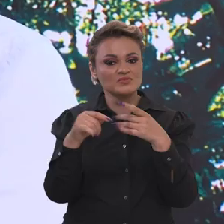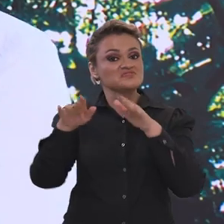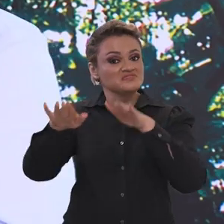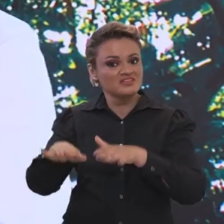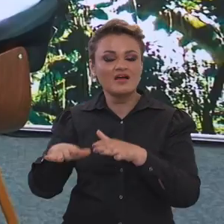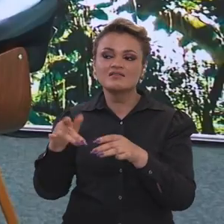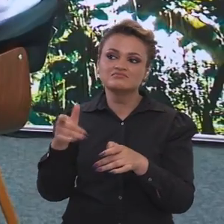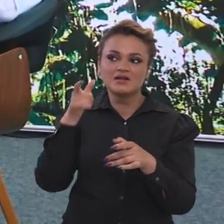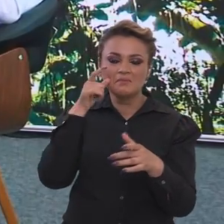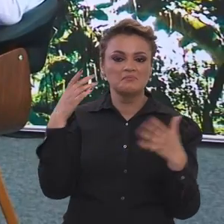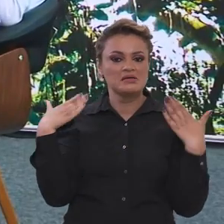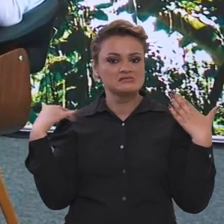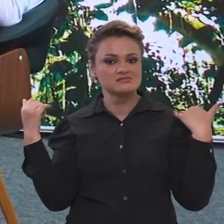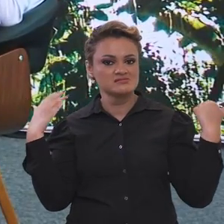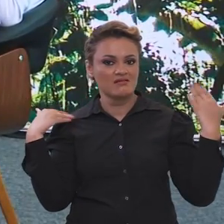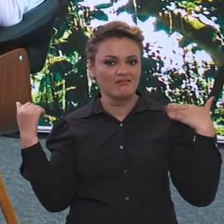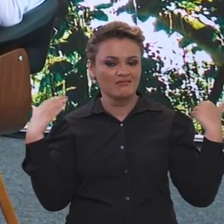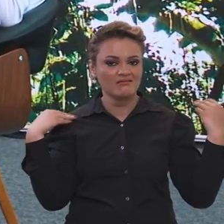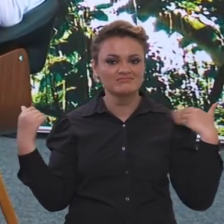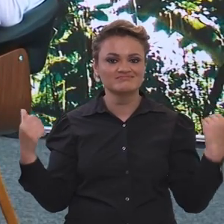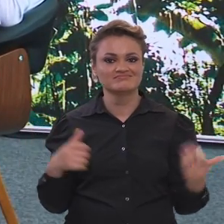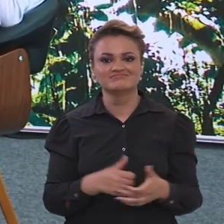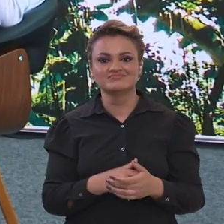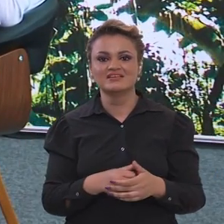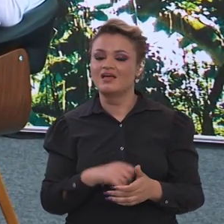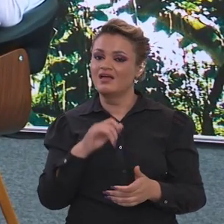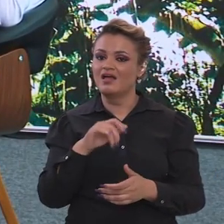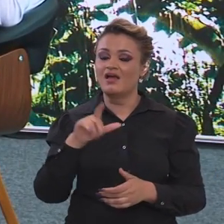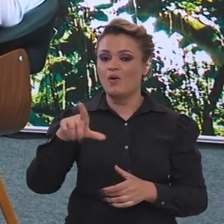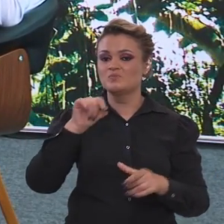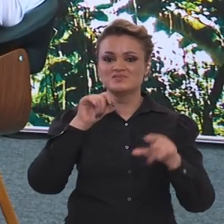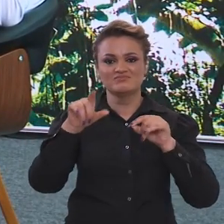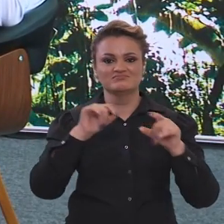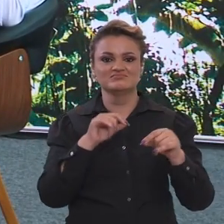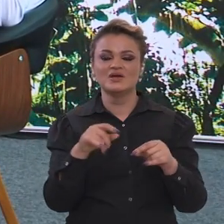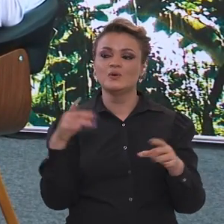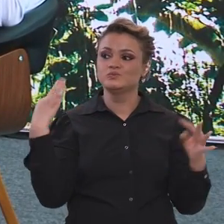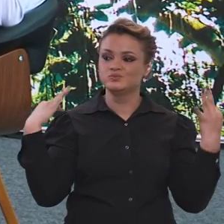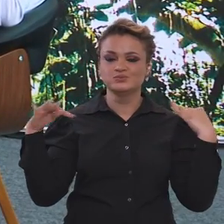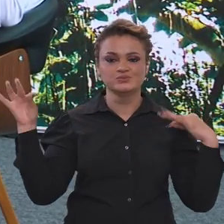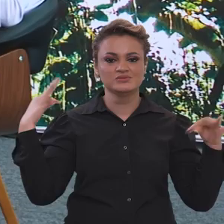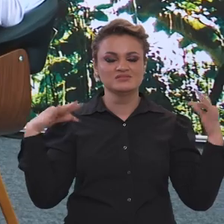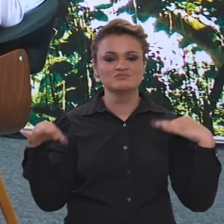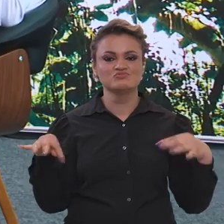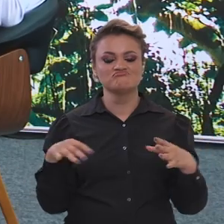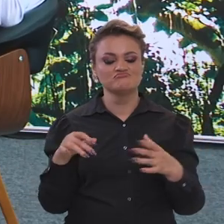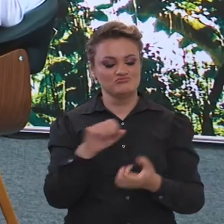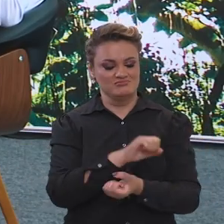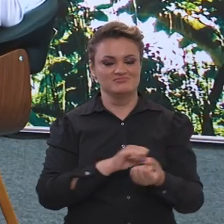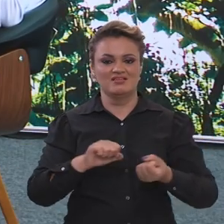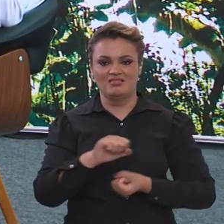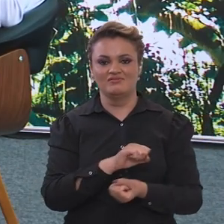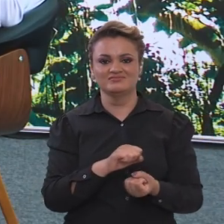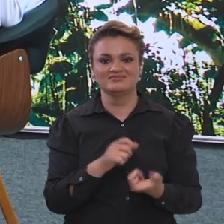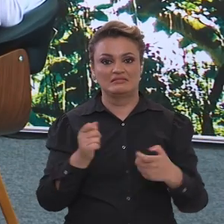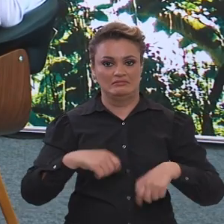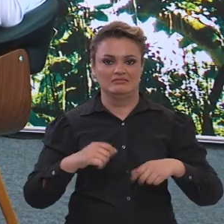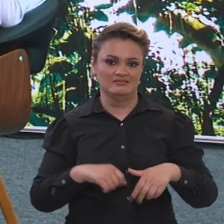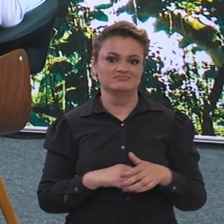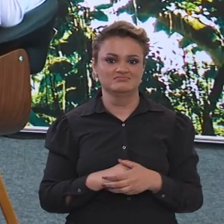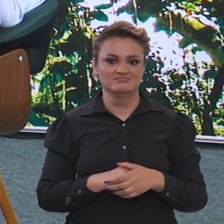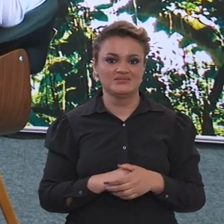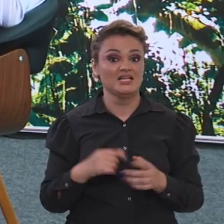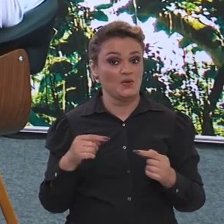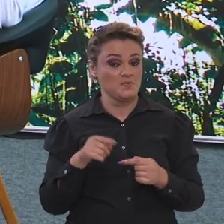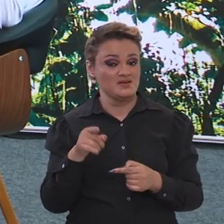participar e ficar depois um pouco mais. E você tem possibilidades de um turismo sustentado também,